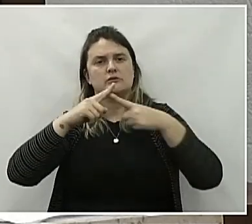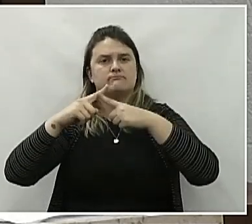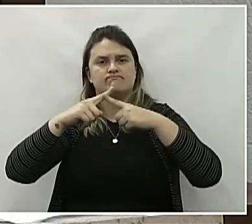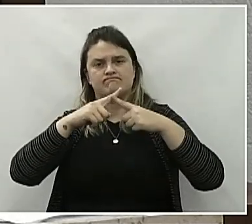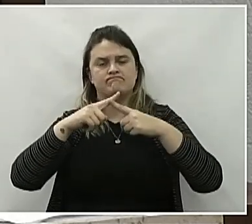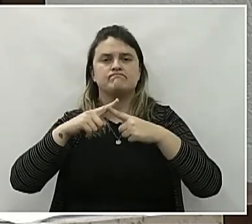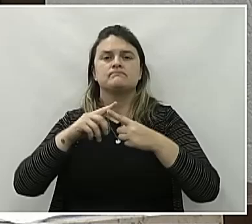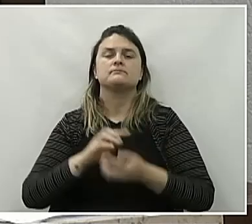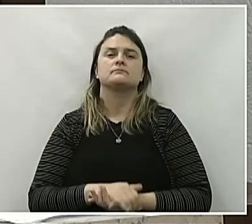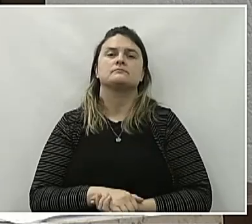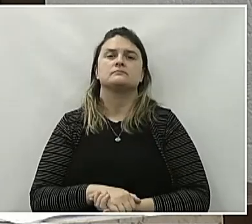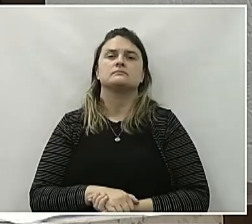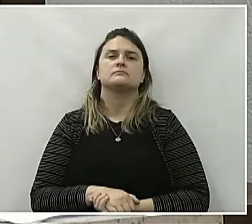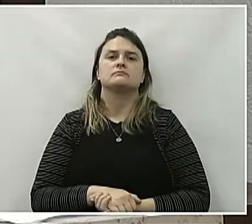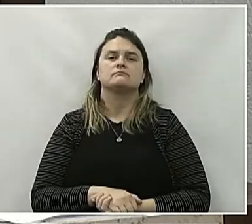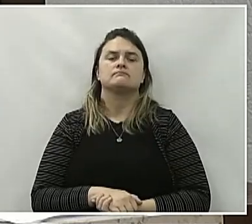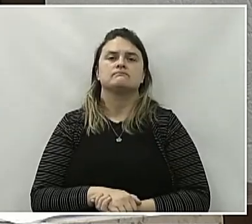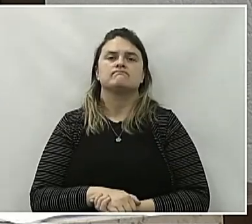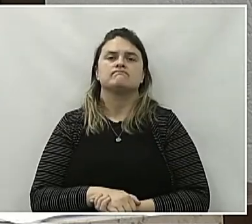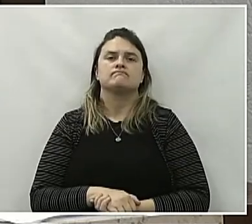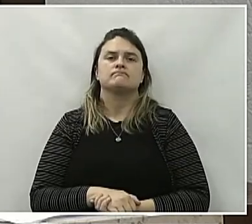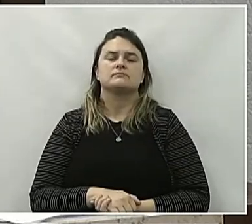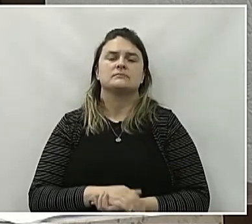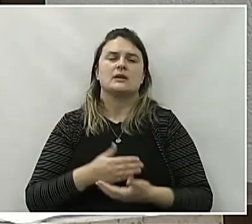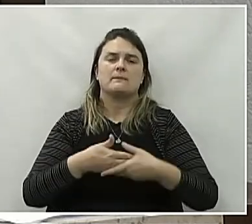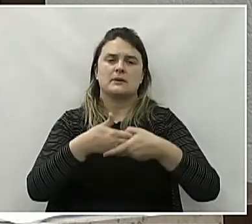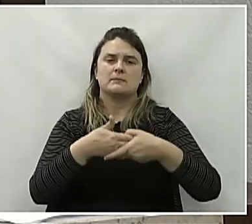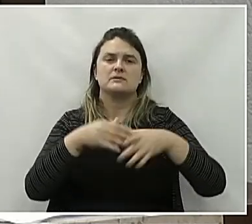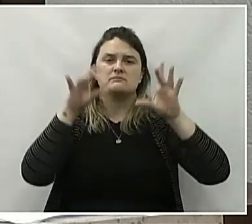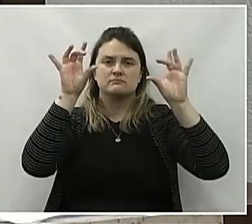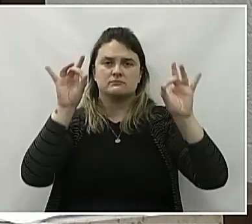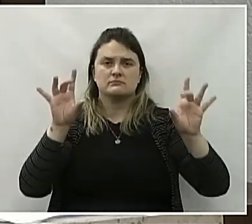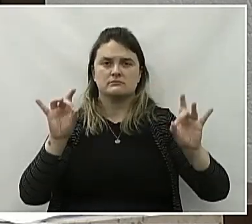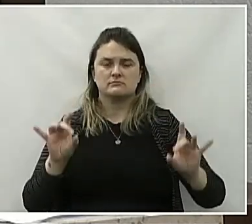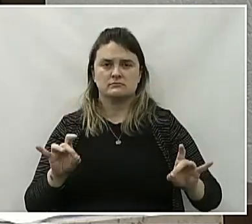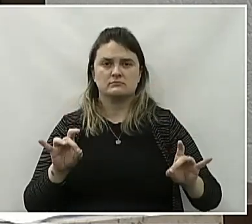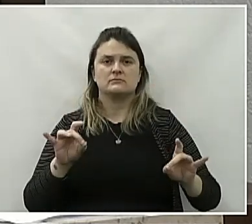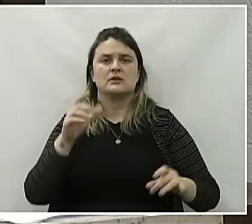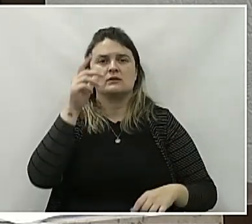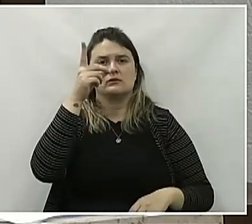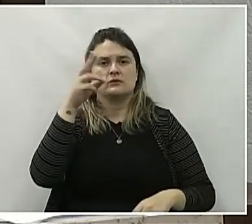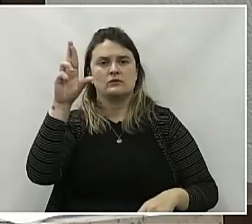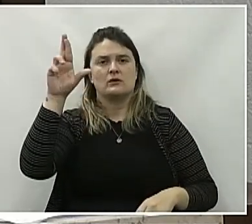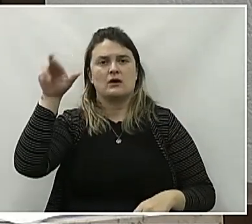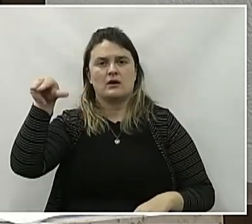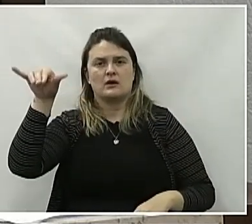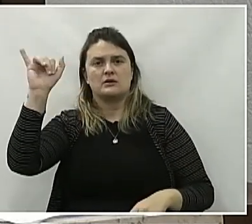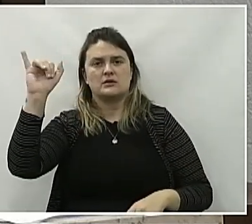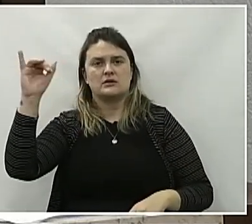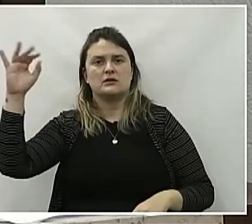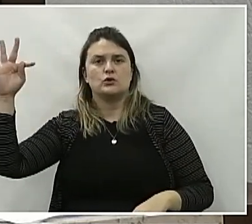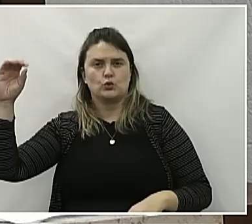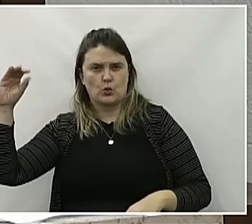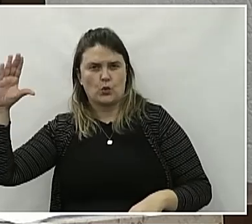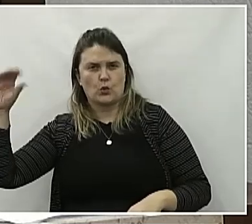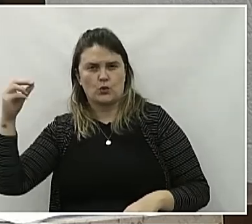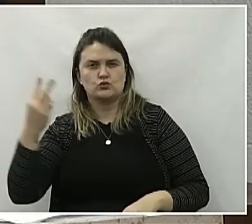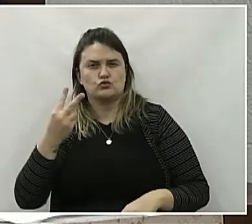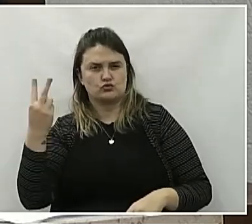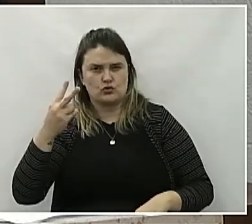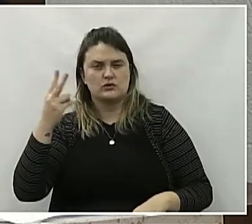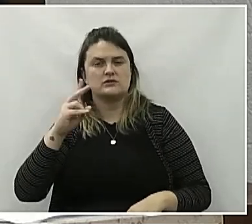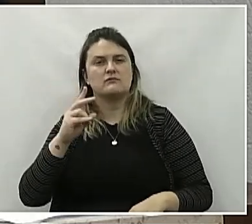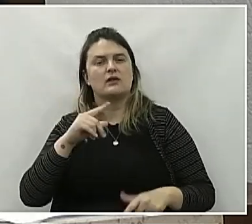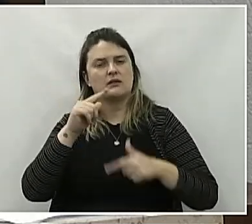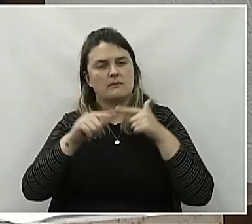e deixo um parabéns especial ao Dr. Ari e ao Toco, que serão os próximos